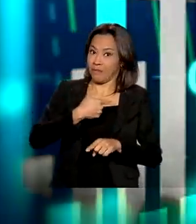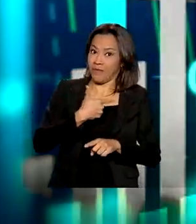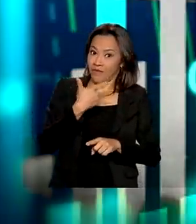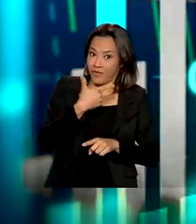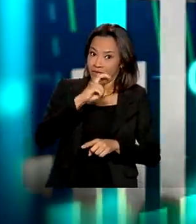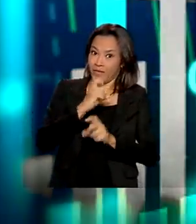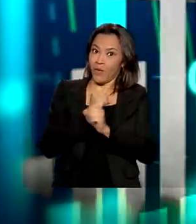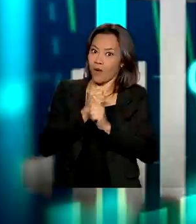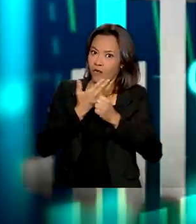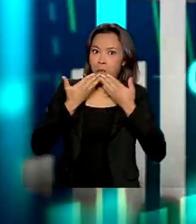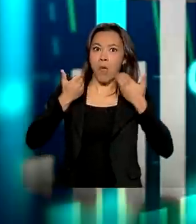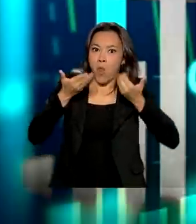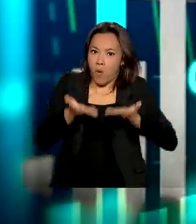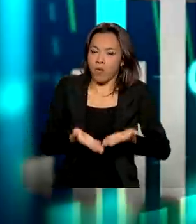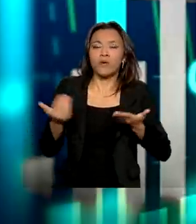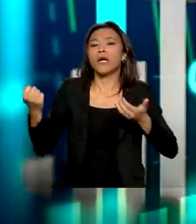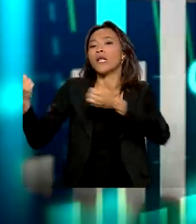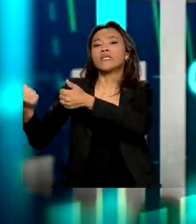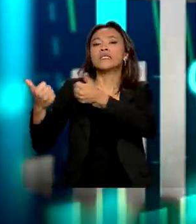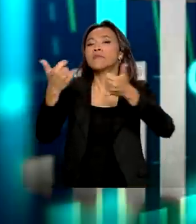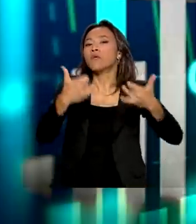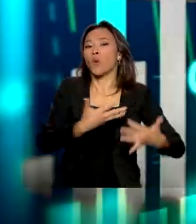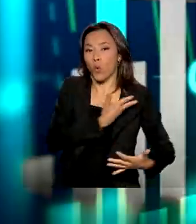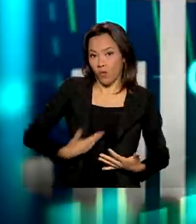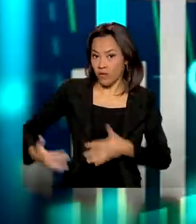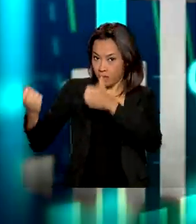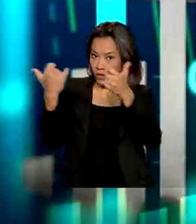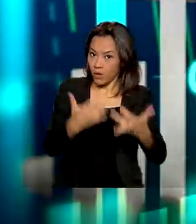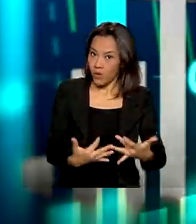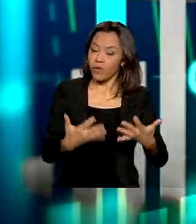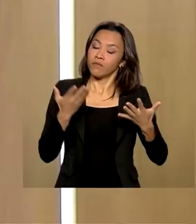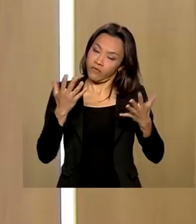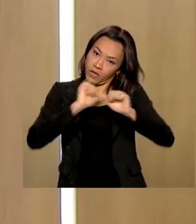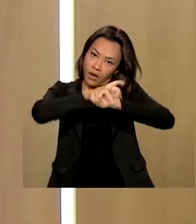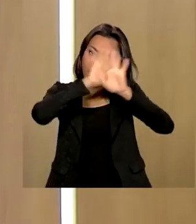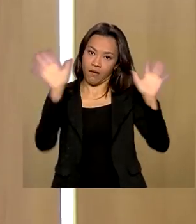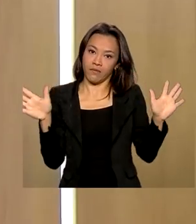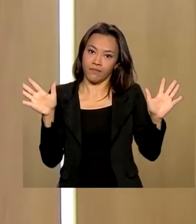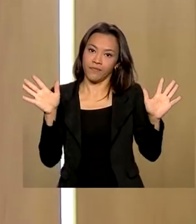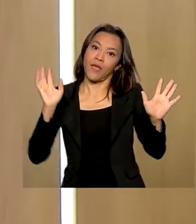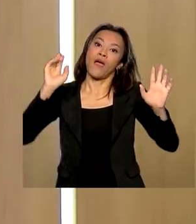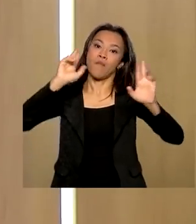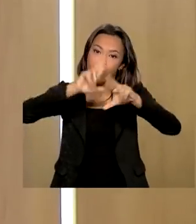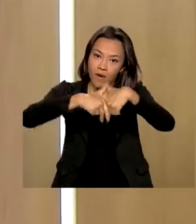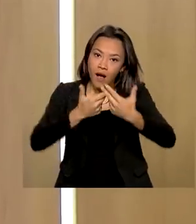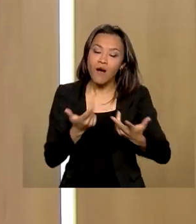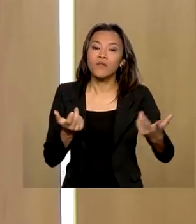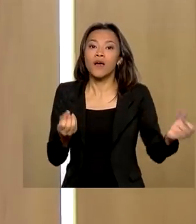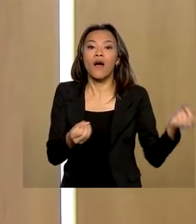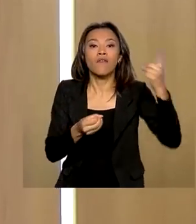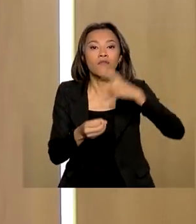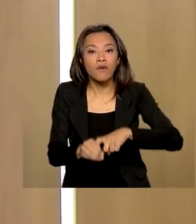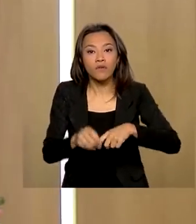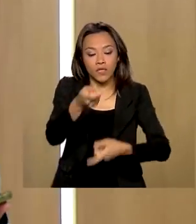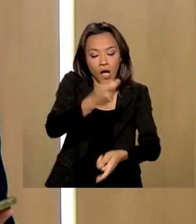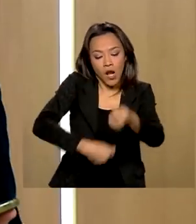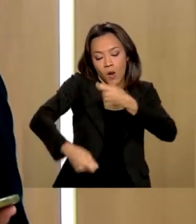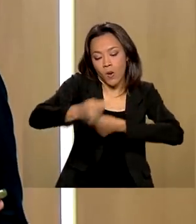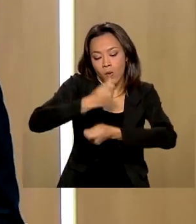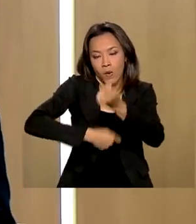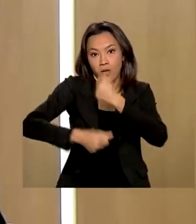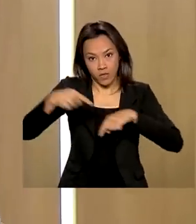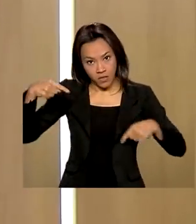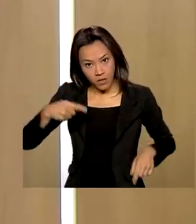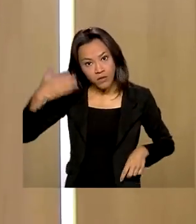anos. A explicação da receita não poderia ser melhor e mais objetiva. Deve-se a retomada econômica. E isso pode ser